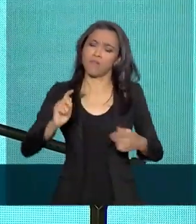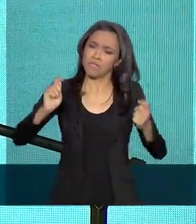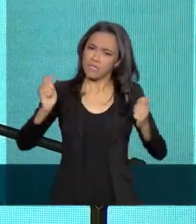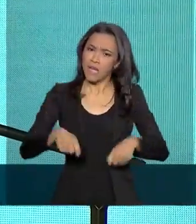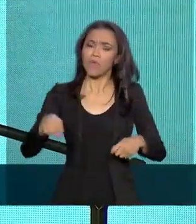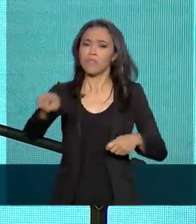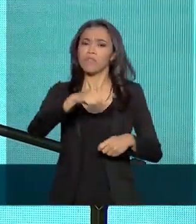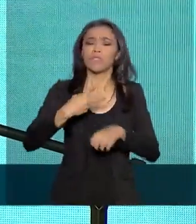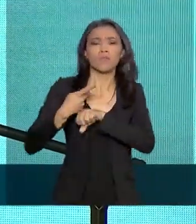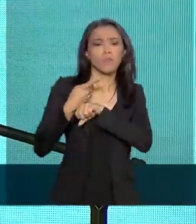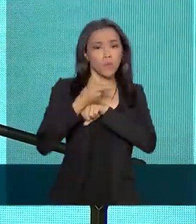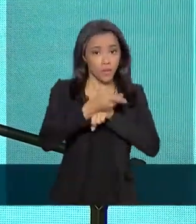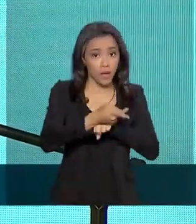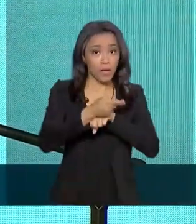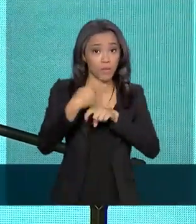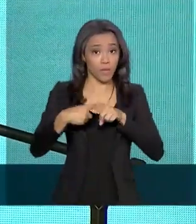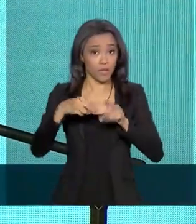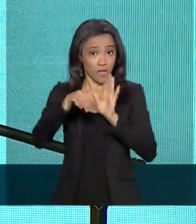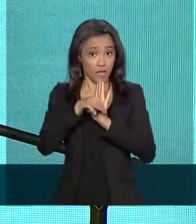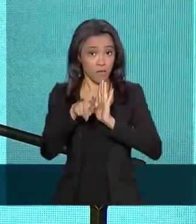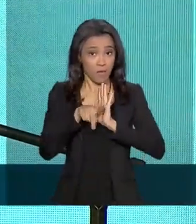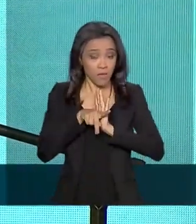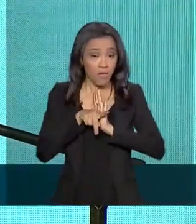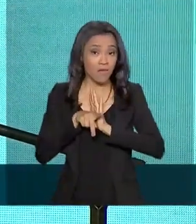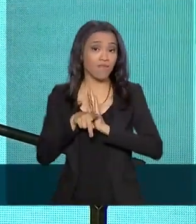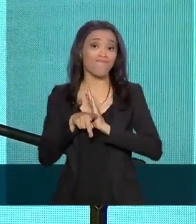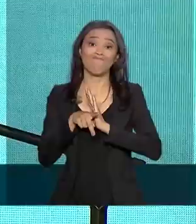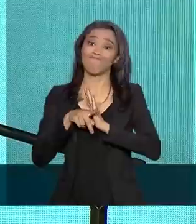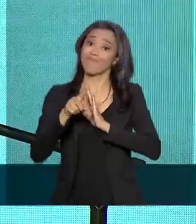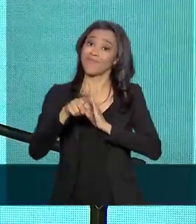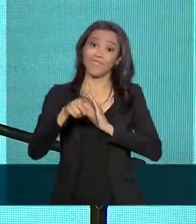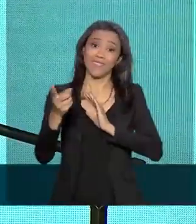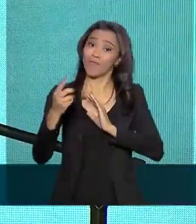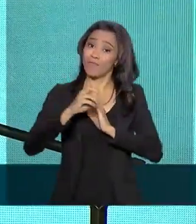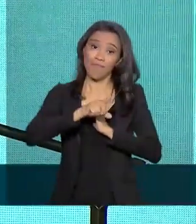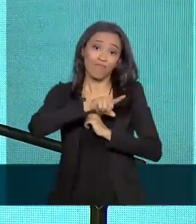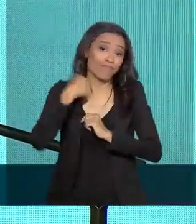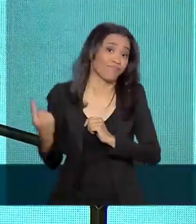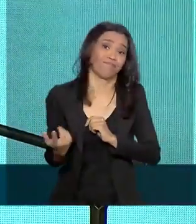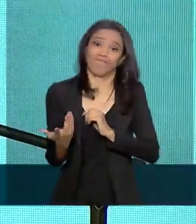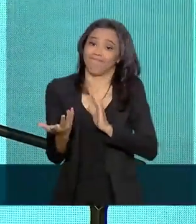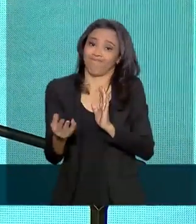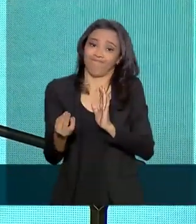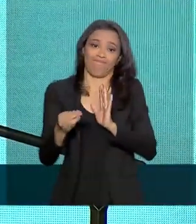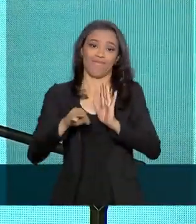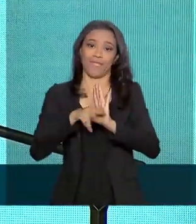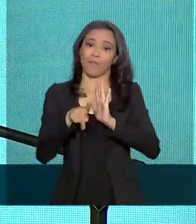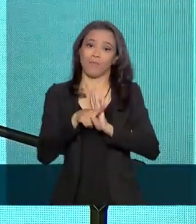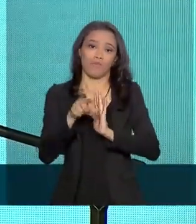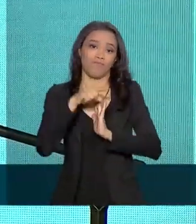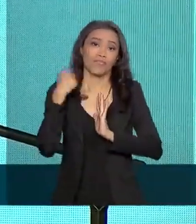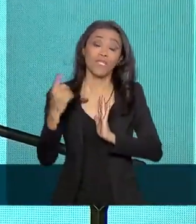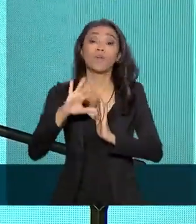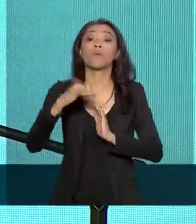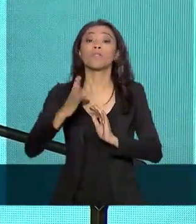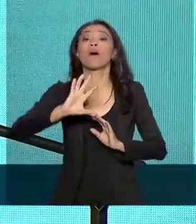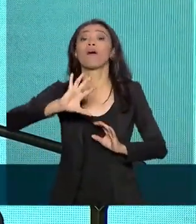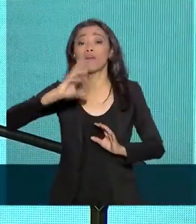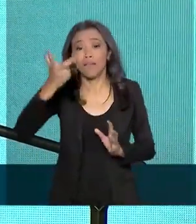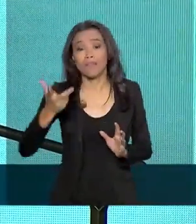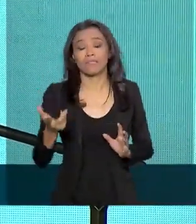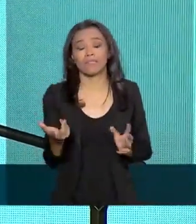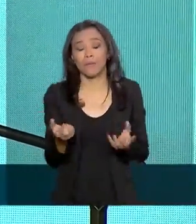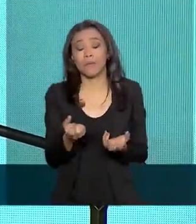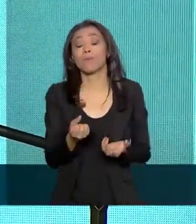junto a parlamentares para que essa medida provisória não venha caducar. E, quando isso acontece, imagine